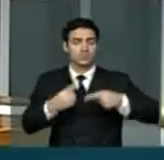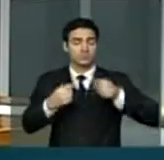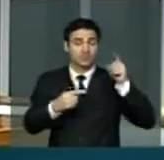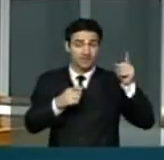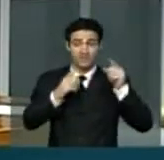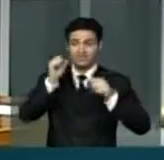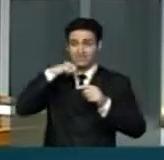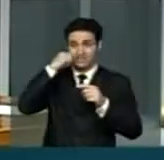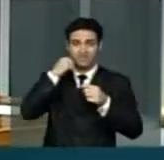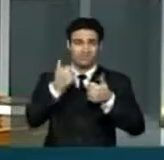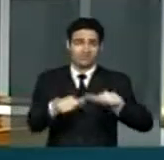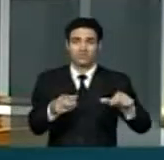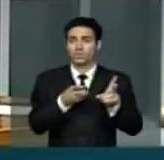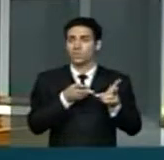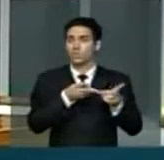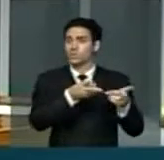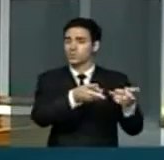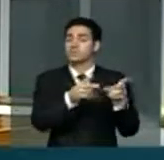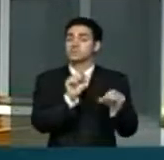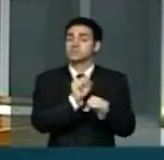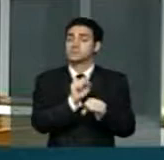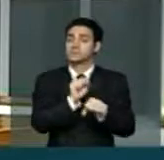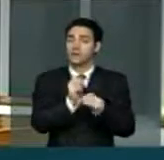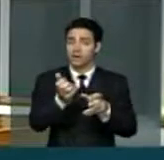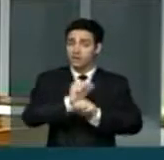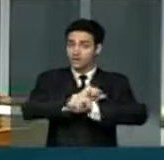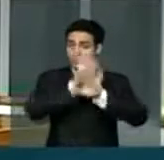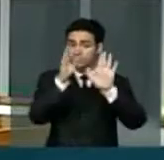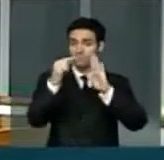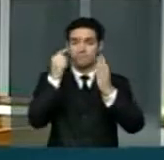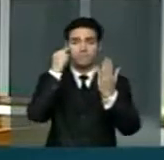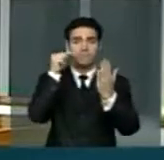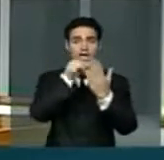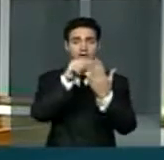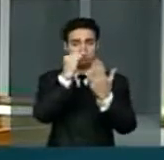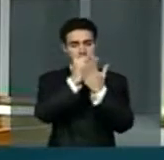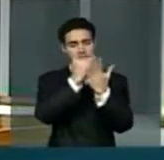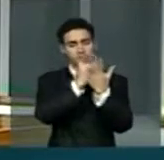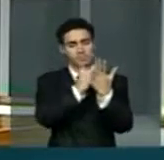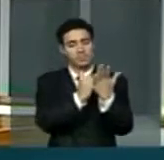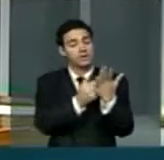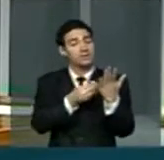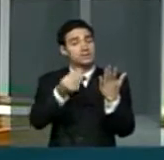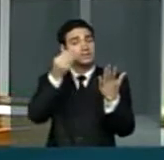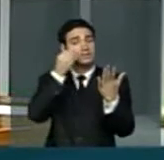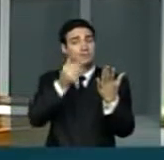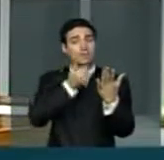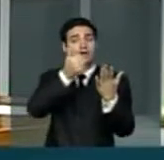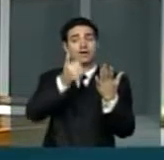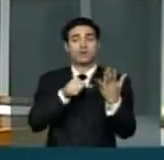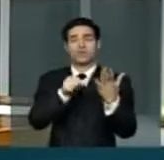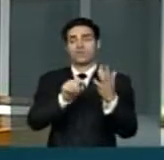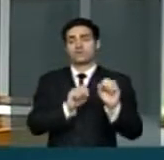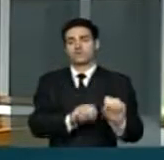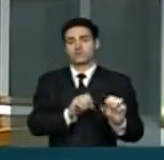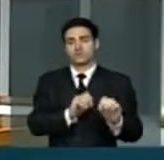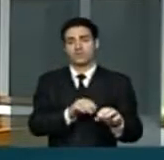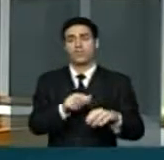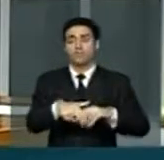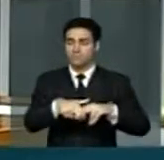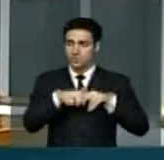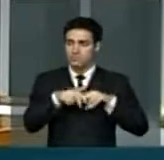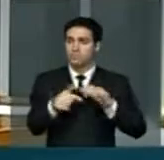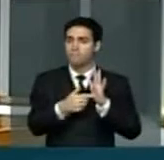transparência no acompanhamento das metas propostas em prol da melhoria do ensino. O plano trouxe